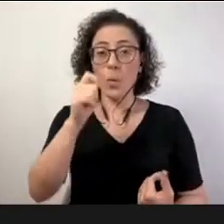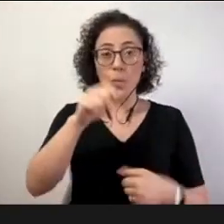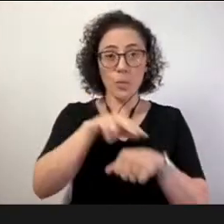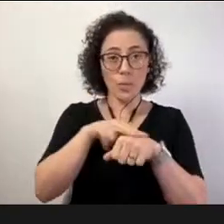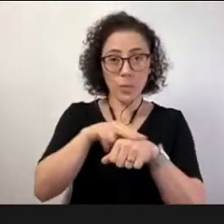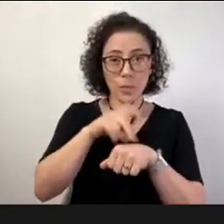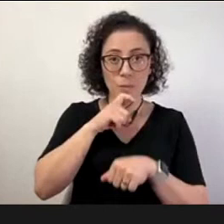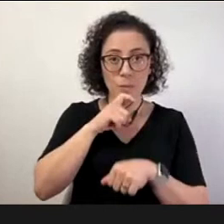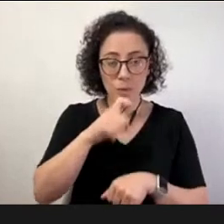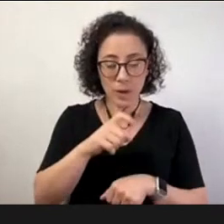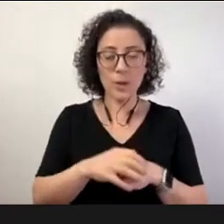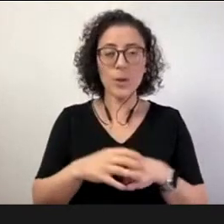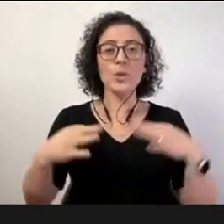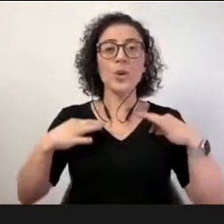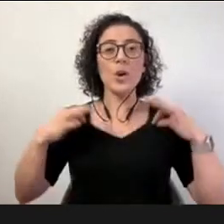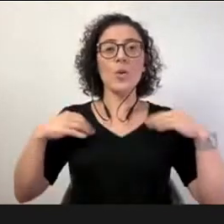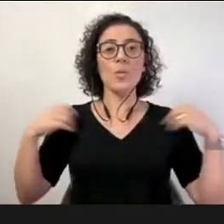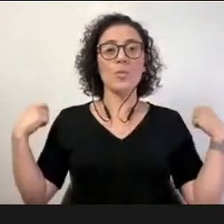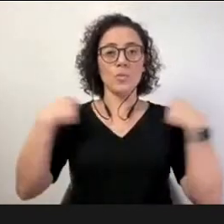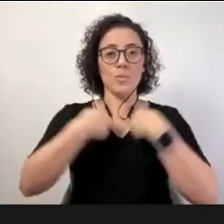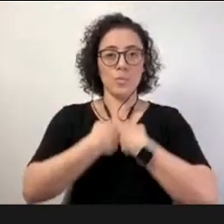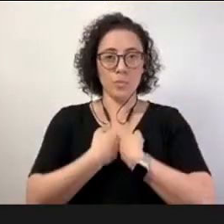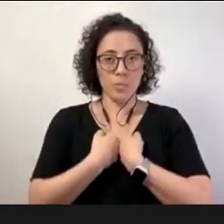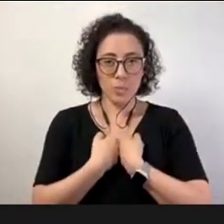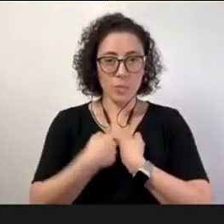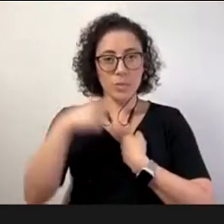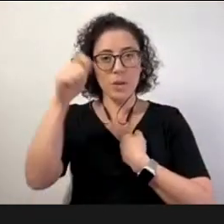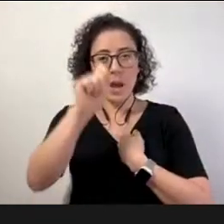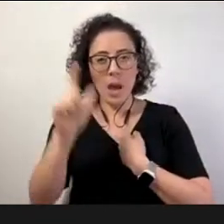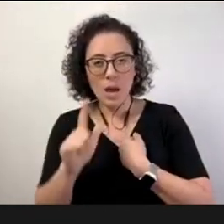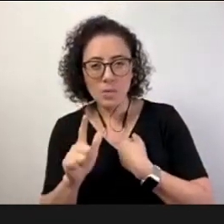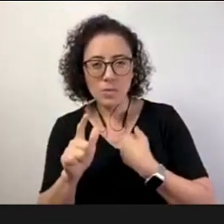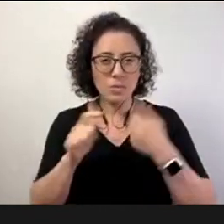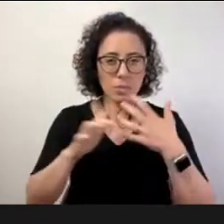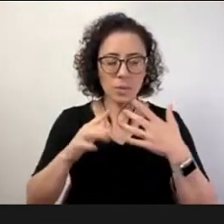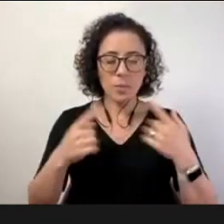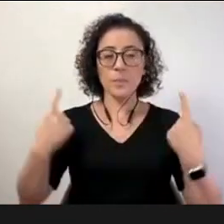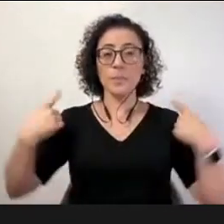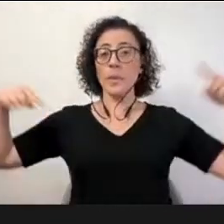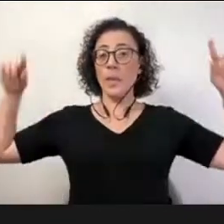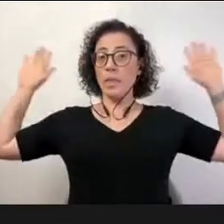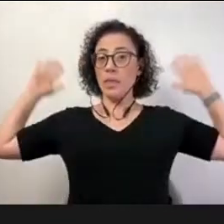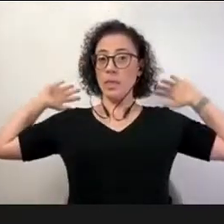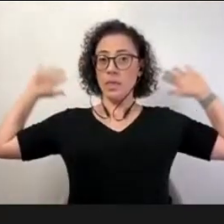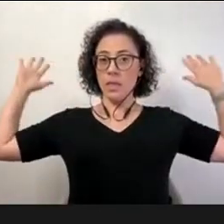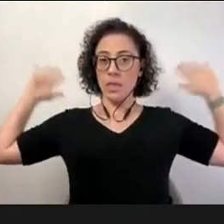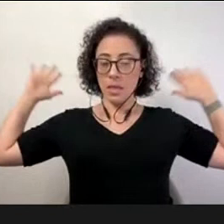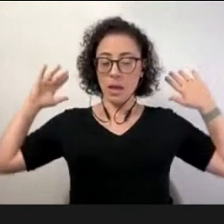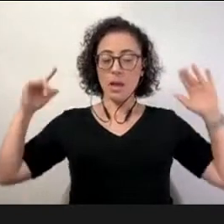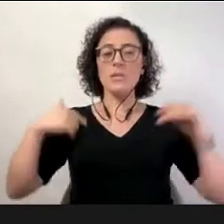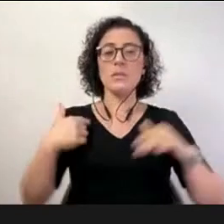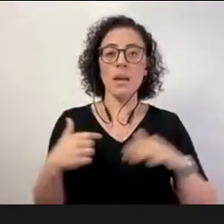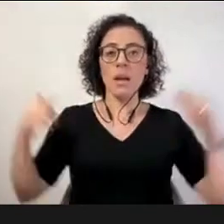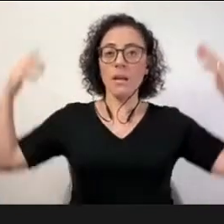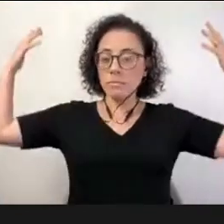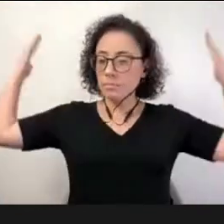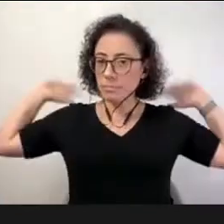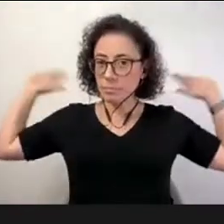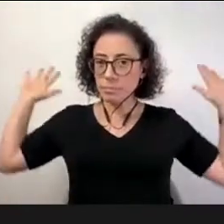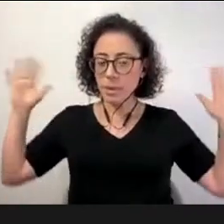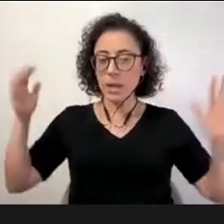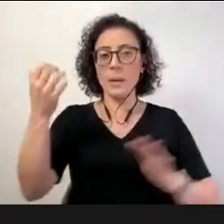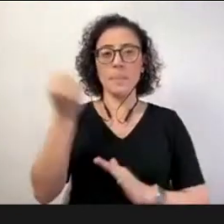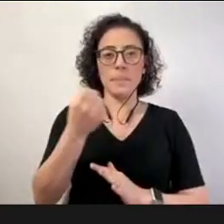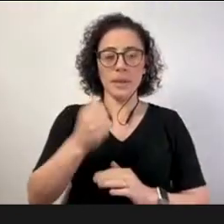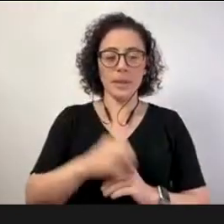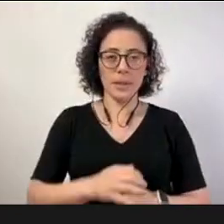blusas de frio um tom de azul. e atrás de mim há uma parede branca. Gostaria agora de